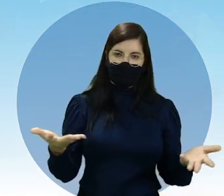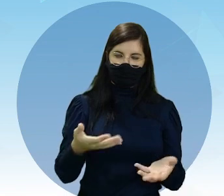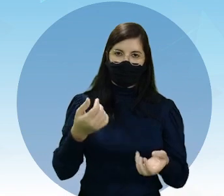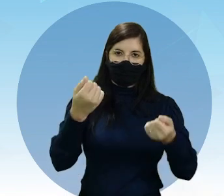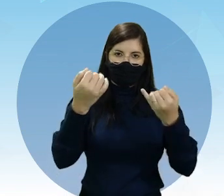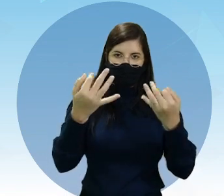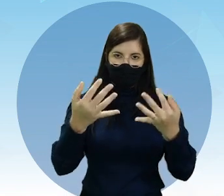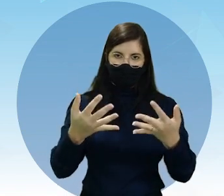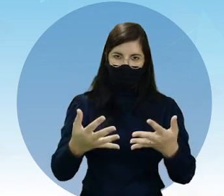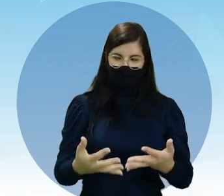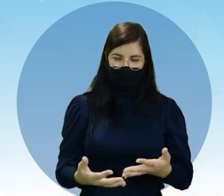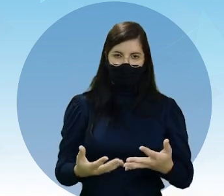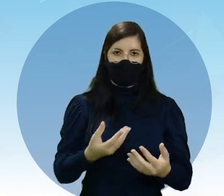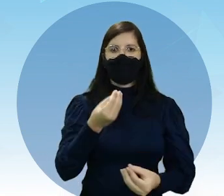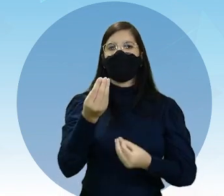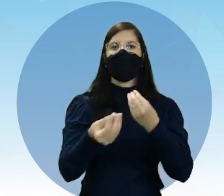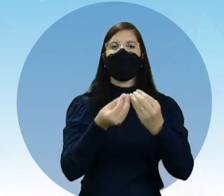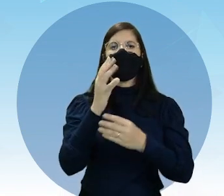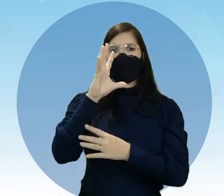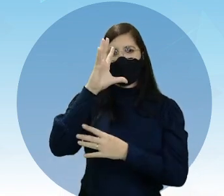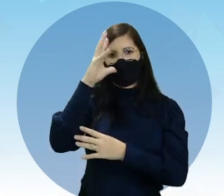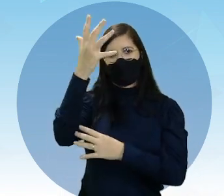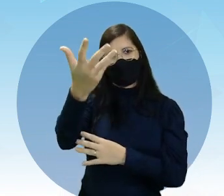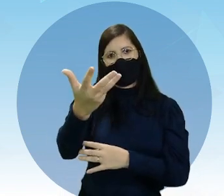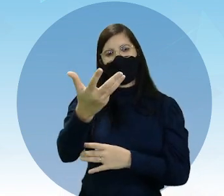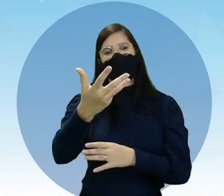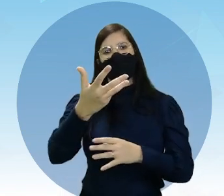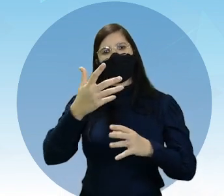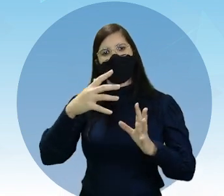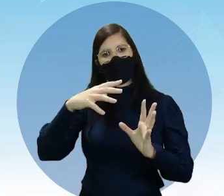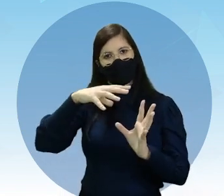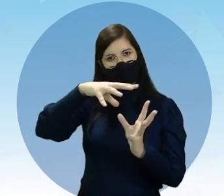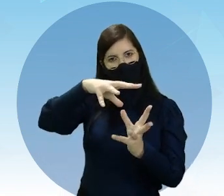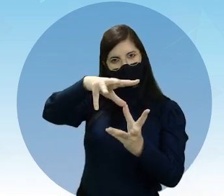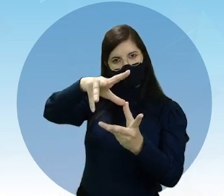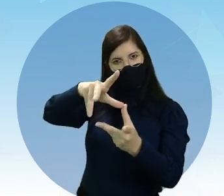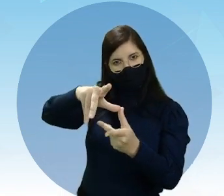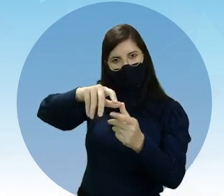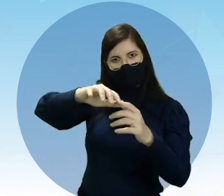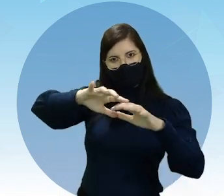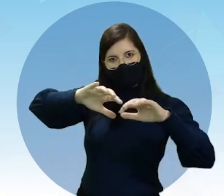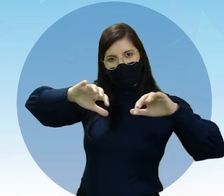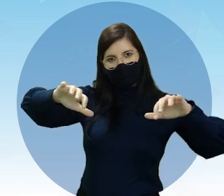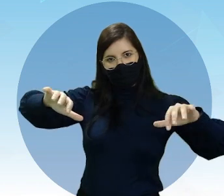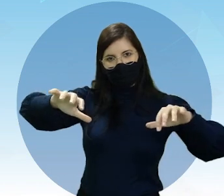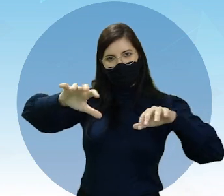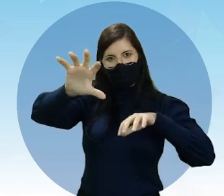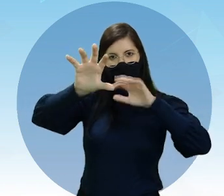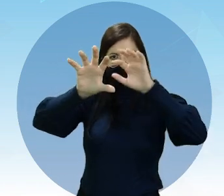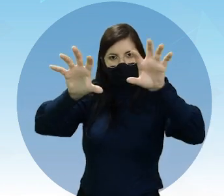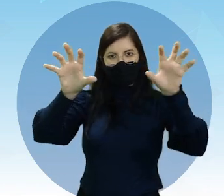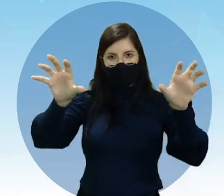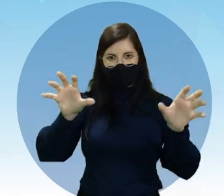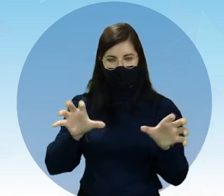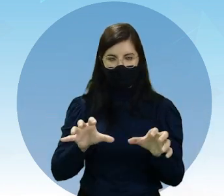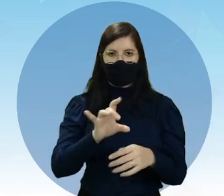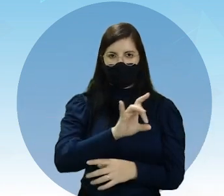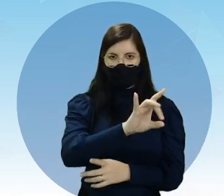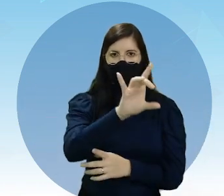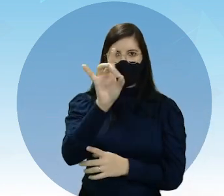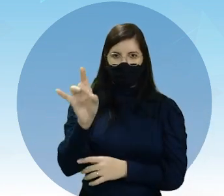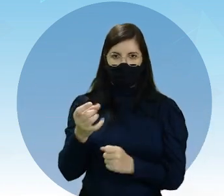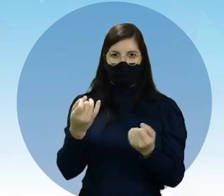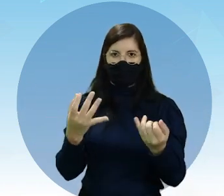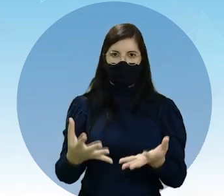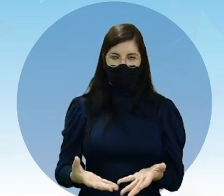vocês como foi que aconteceu a formação dos continentes e um pouco sobre cada continente.